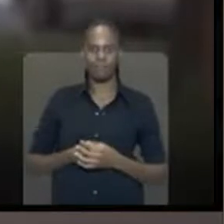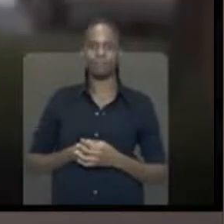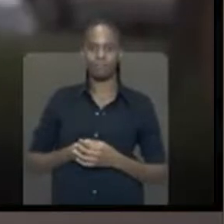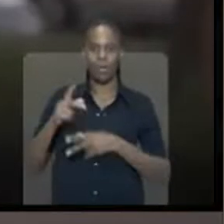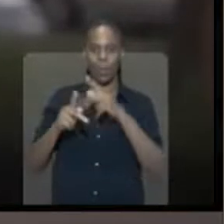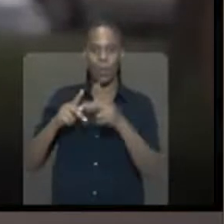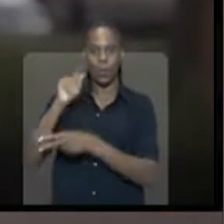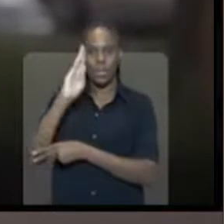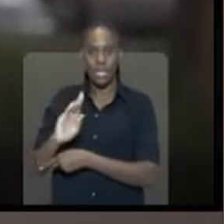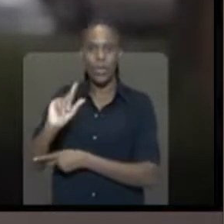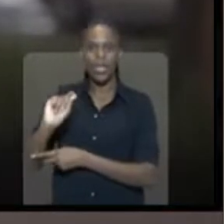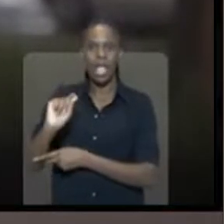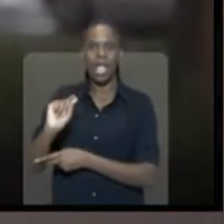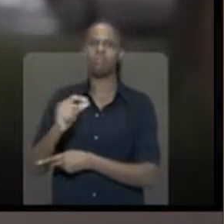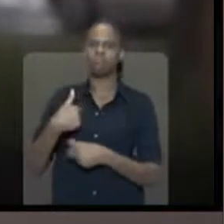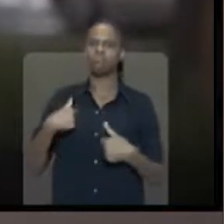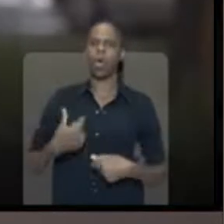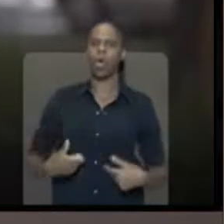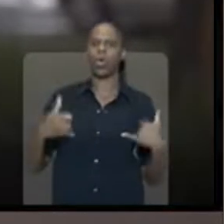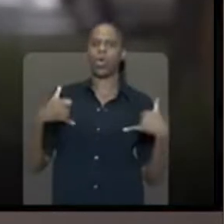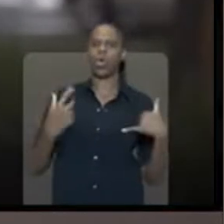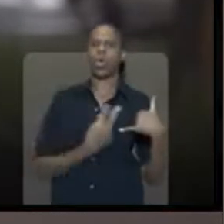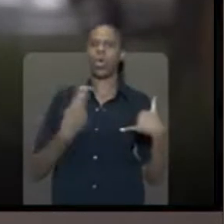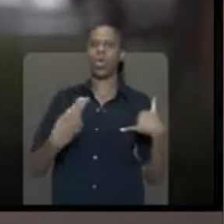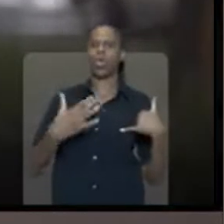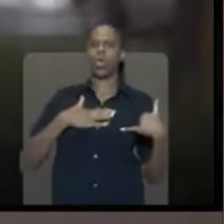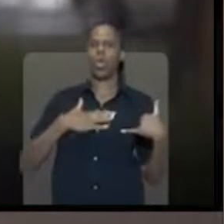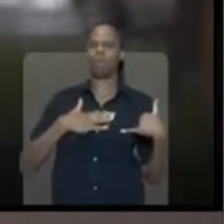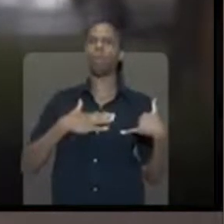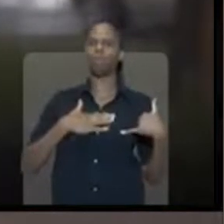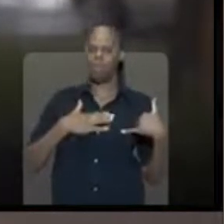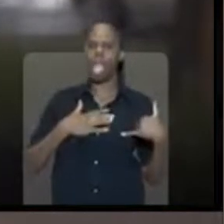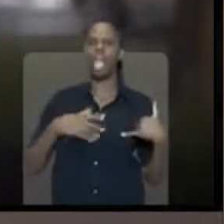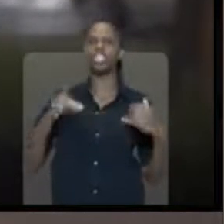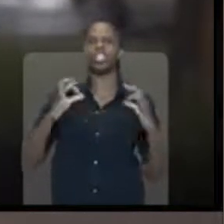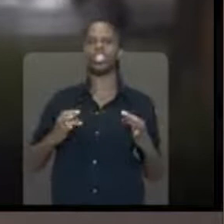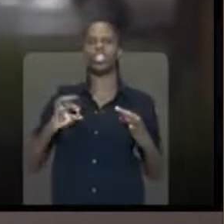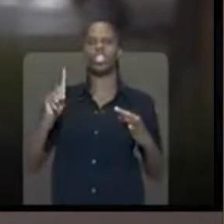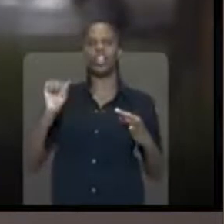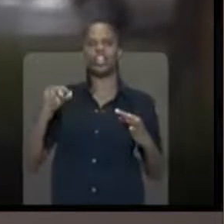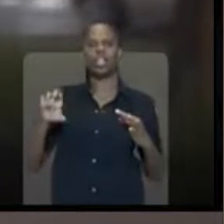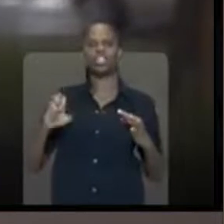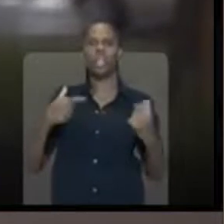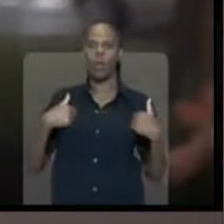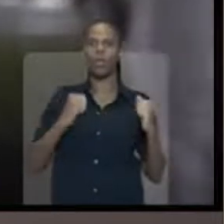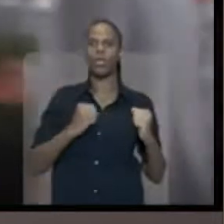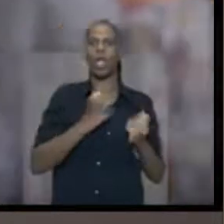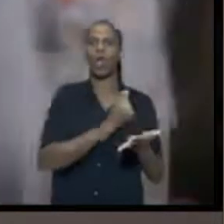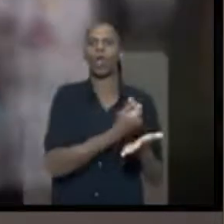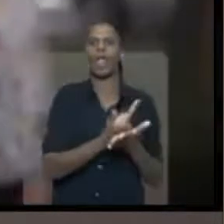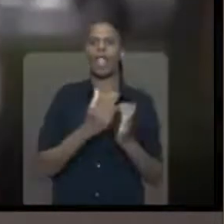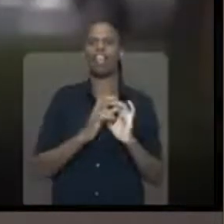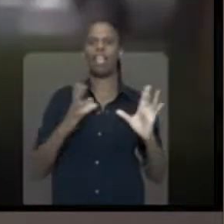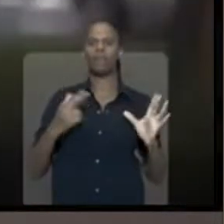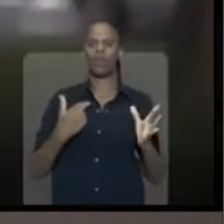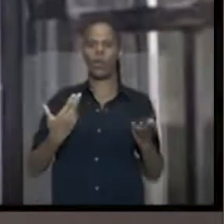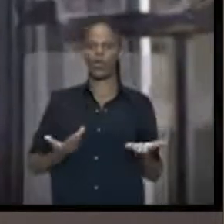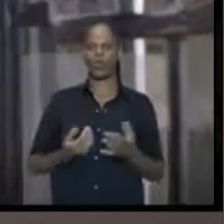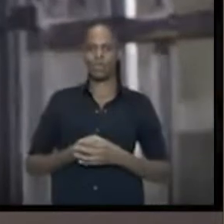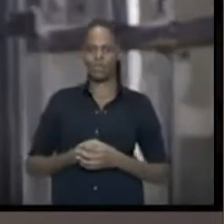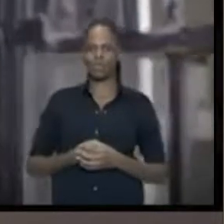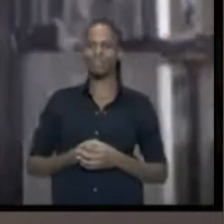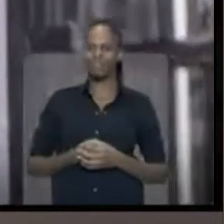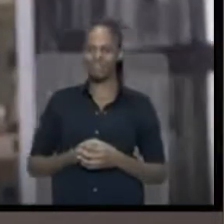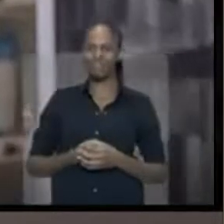povo brasileiro, ele honra o nome que tem e é uma questão de dignidade ter o nome limpo.